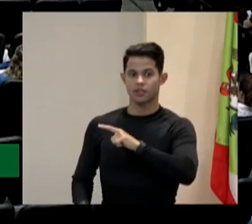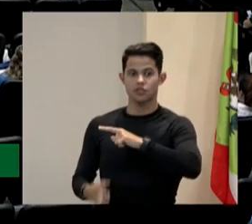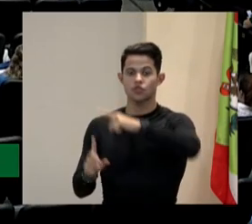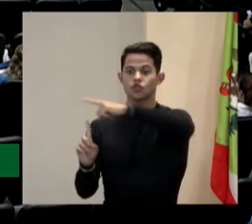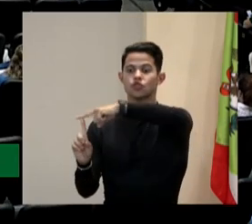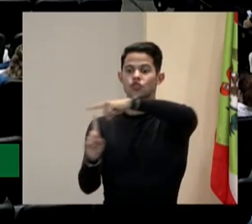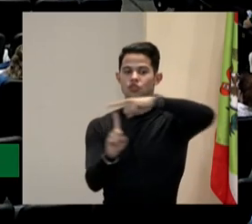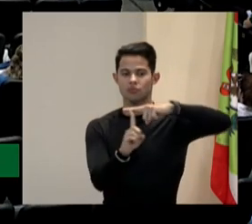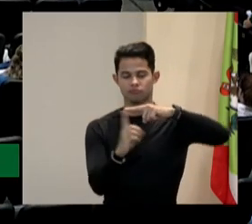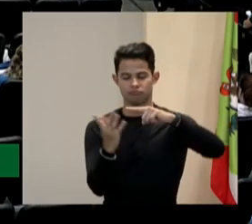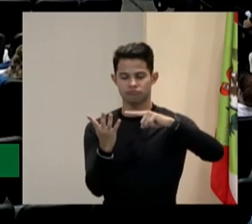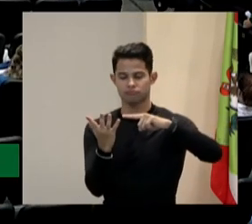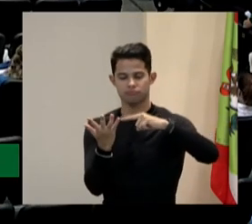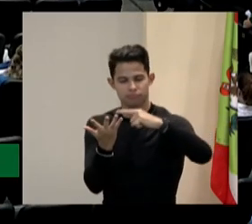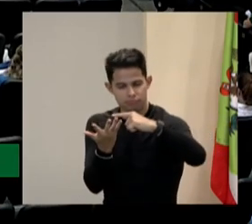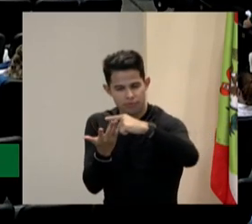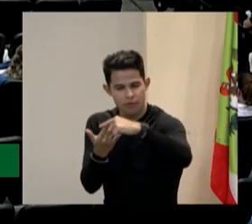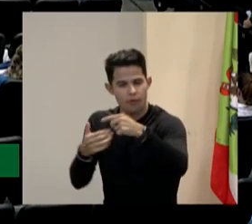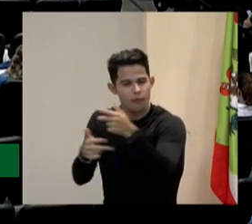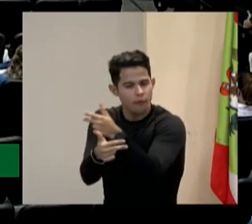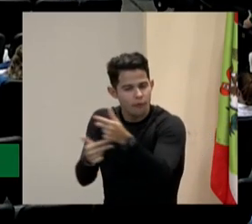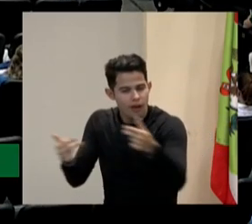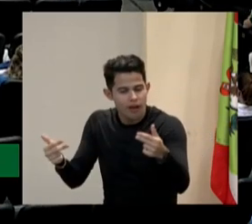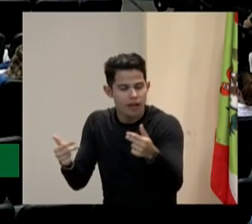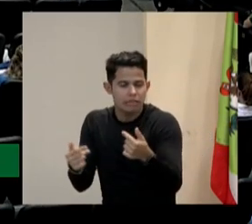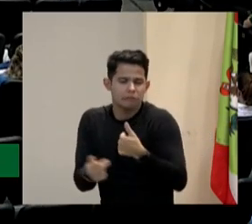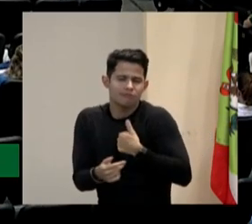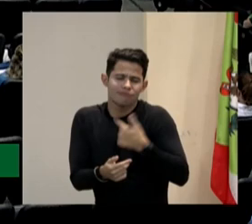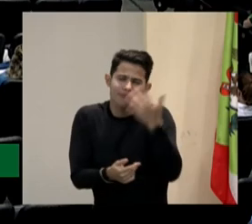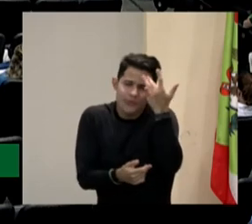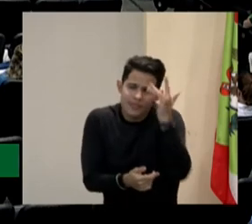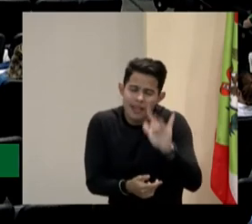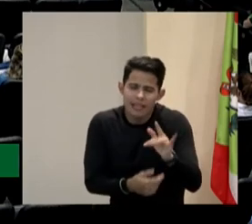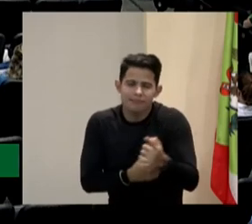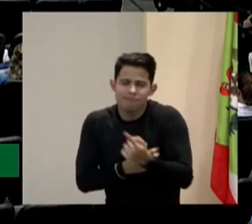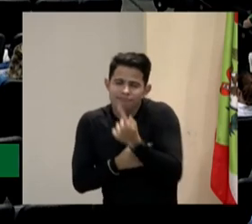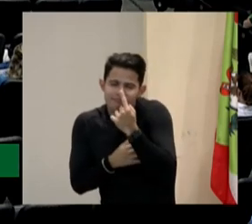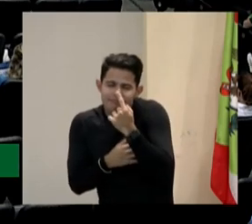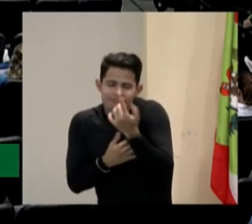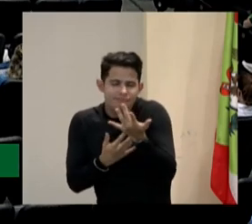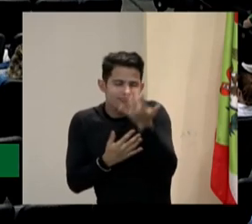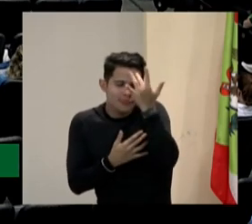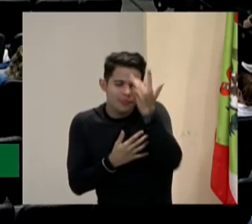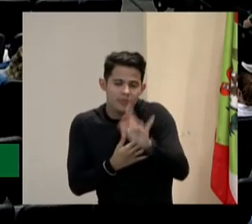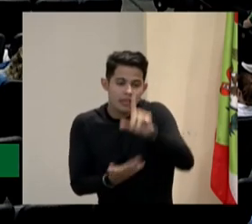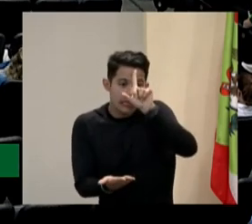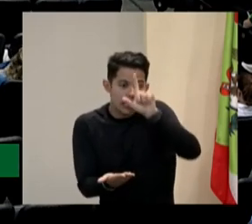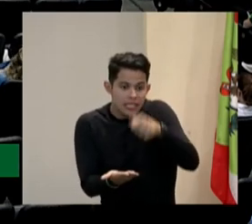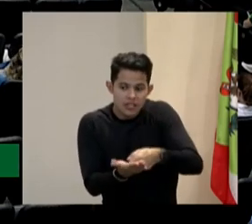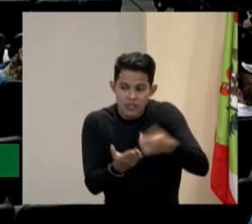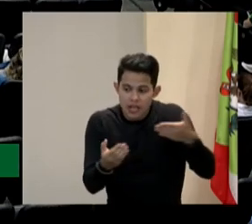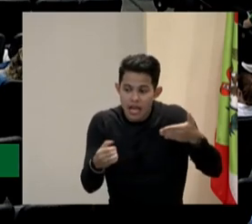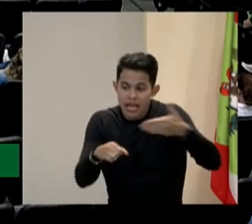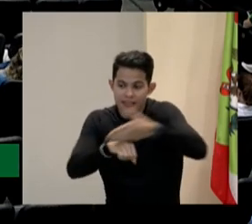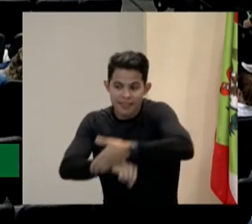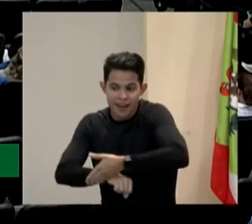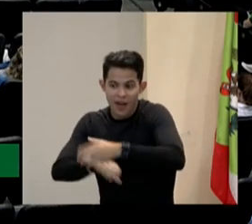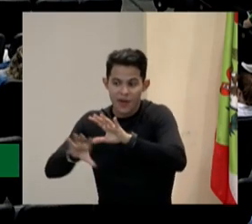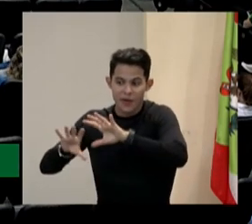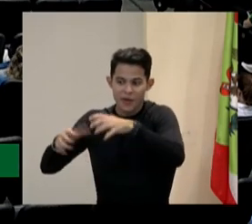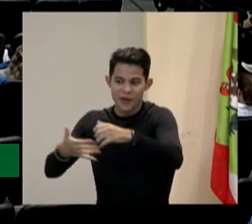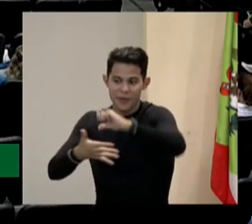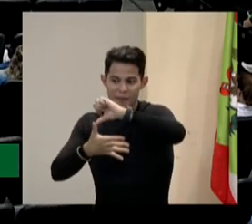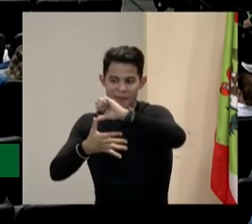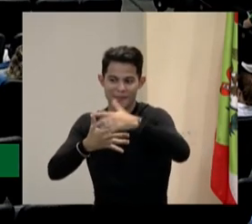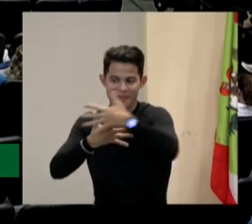E eu, por afinidade, não sei, eu decidi fazer parte ali do pilar de PCD da América do